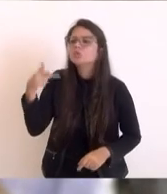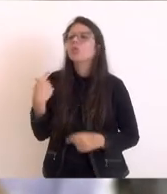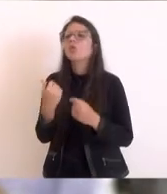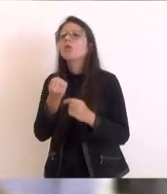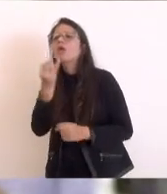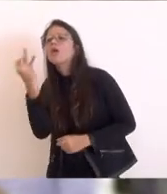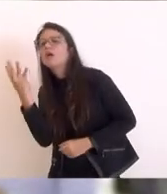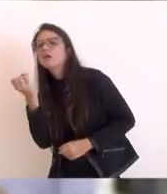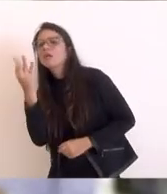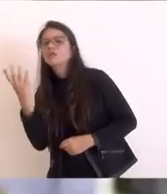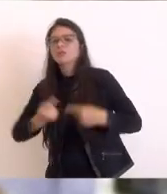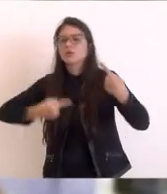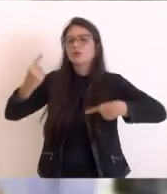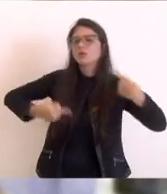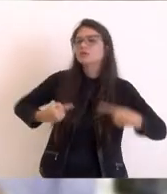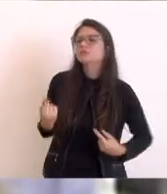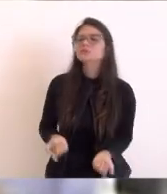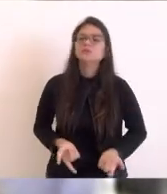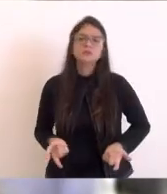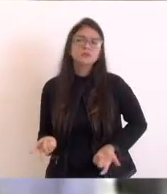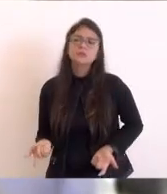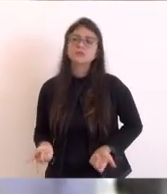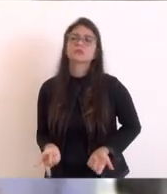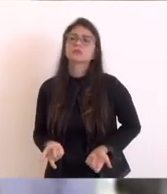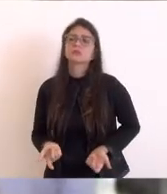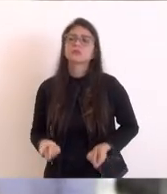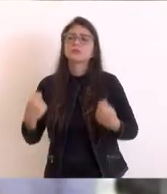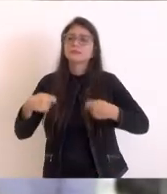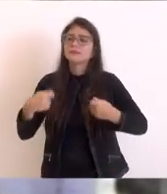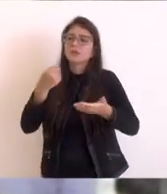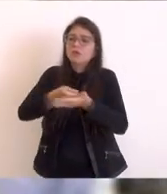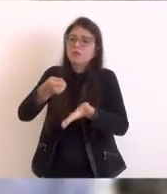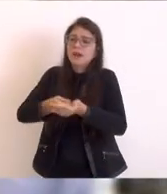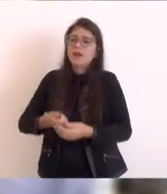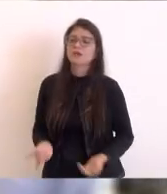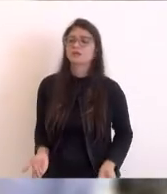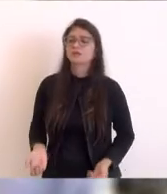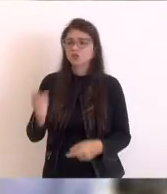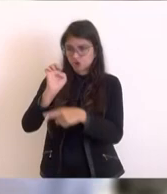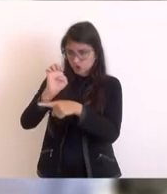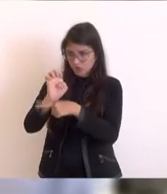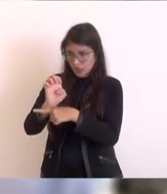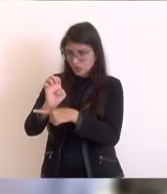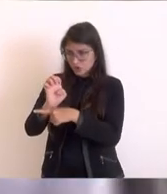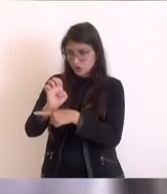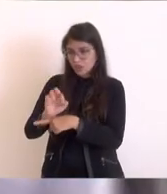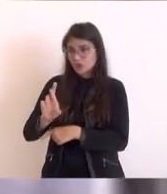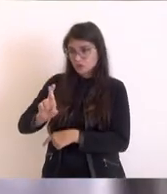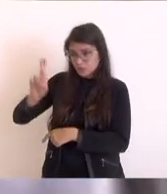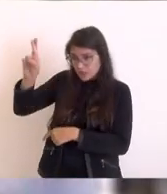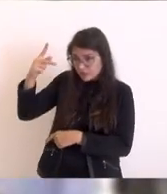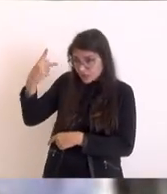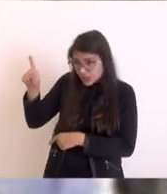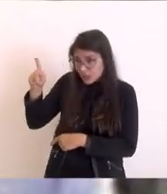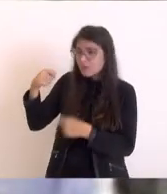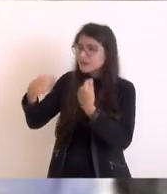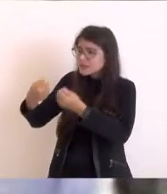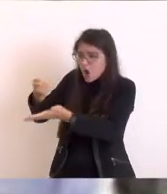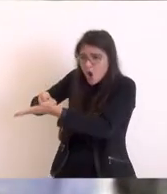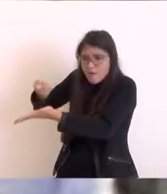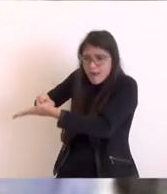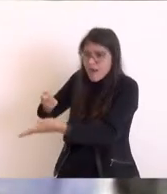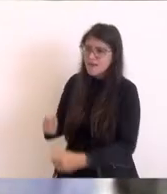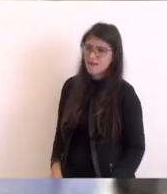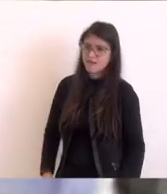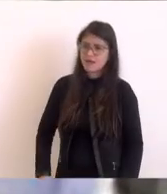o espaço nosso no Estado. A gente não tem que cobrar o que é obrigação do município, maior do que a obrigação do Estado, é pertinente ao Estado, a tem que trazer